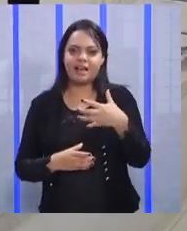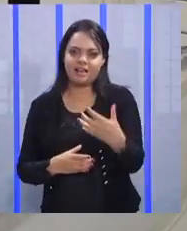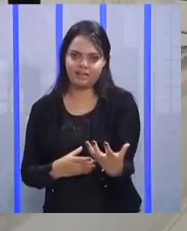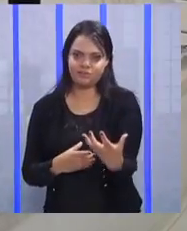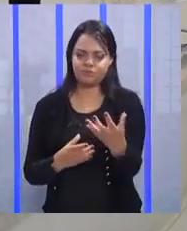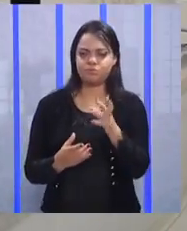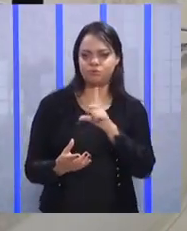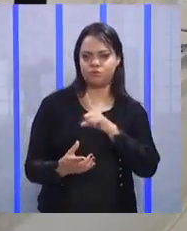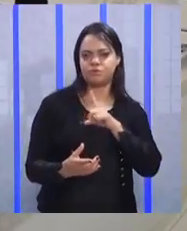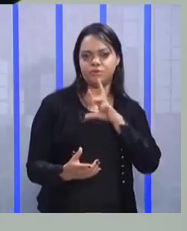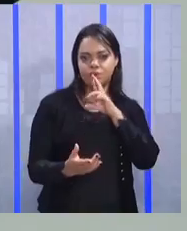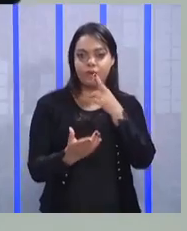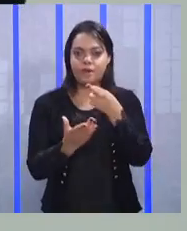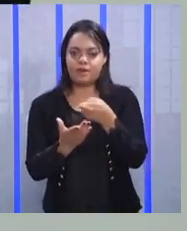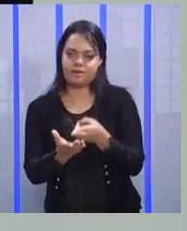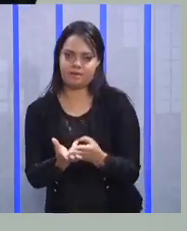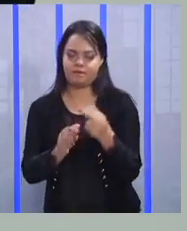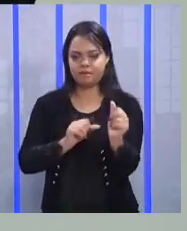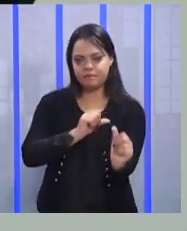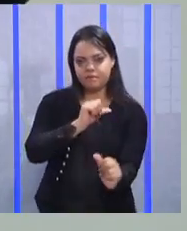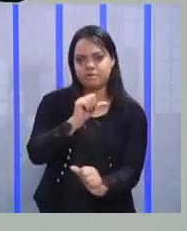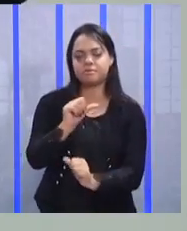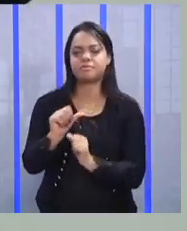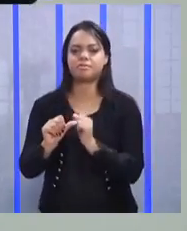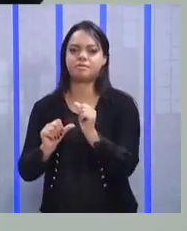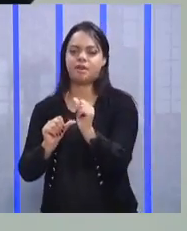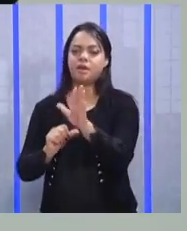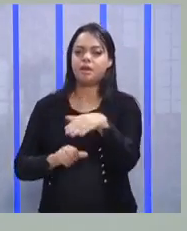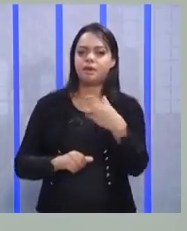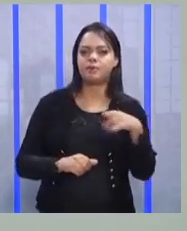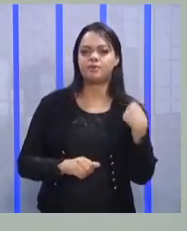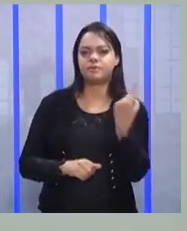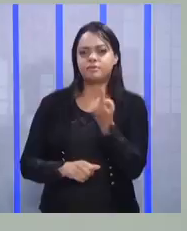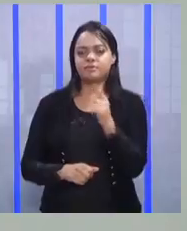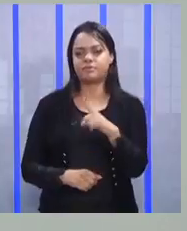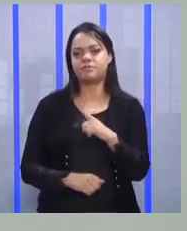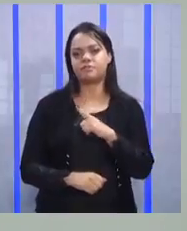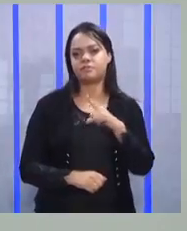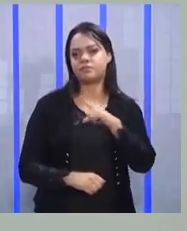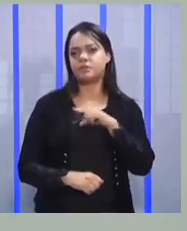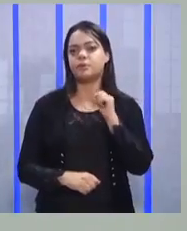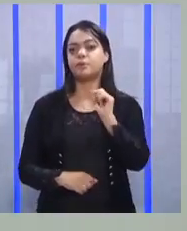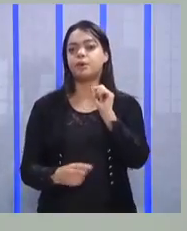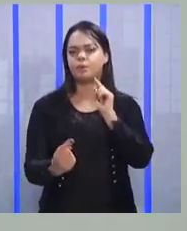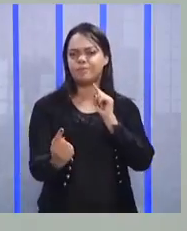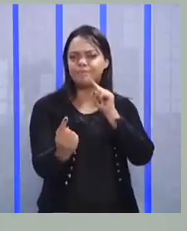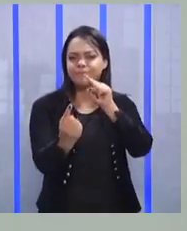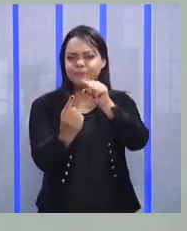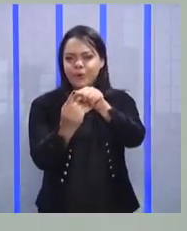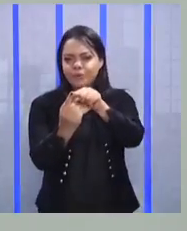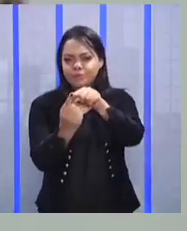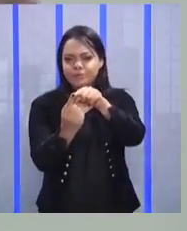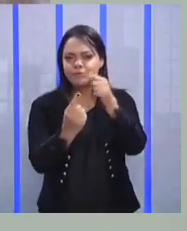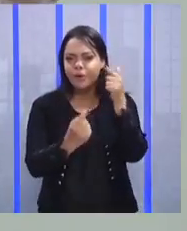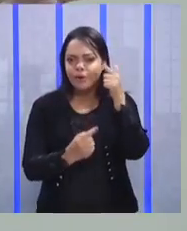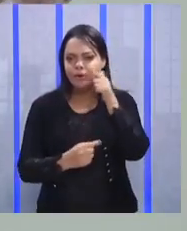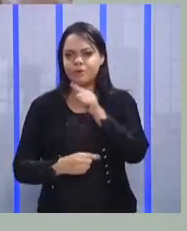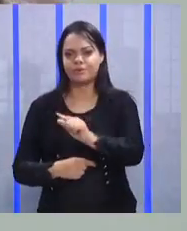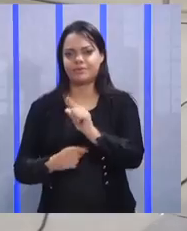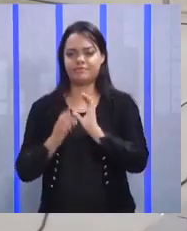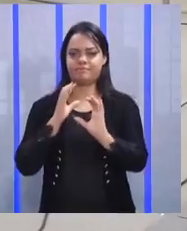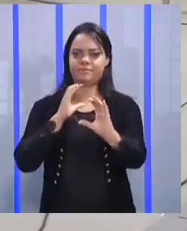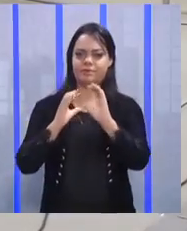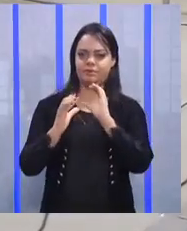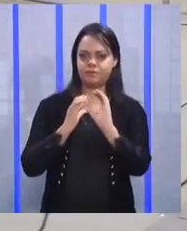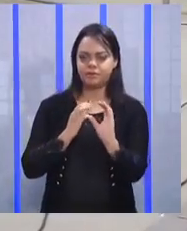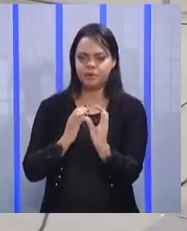em algum resultado, alguma transformação. É quando a gente tem o objetivo daquela comunicação.